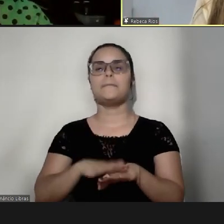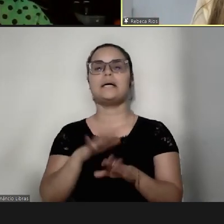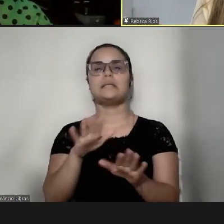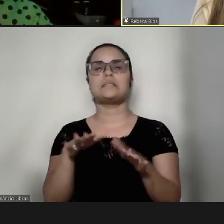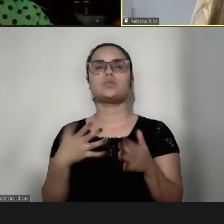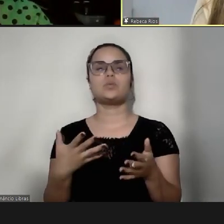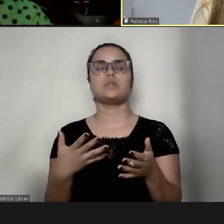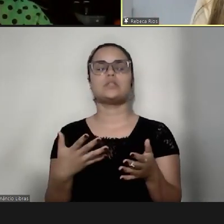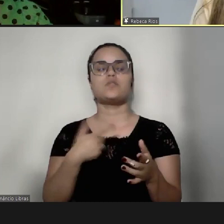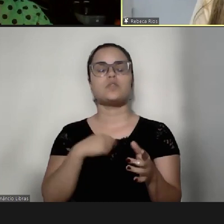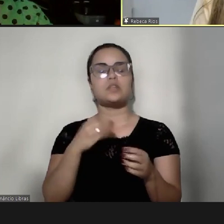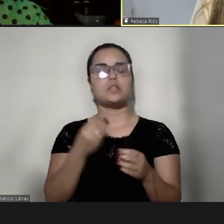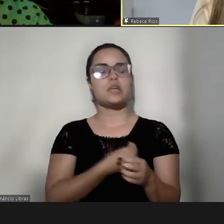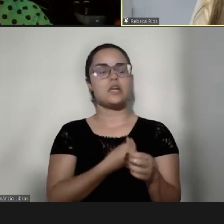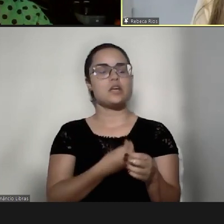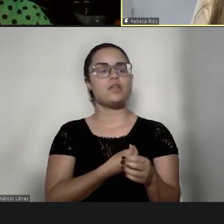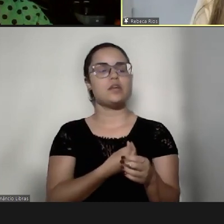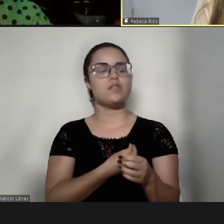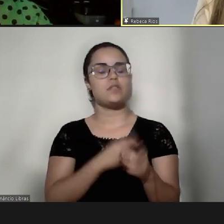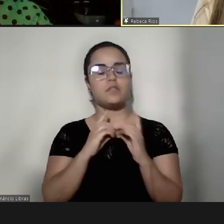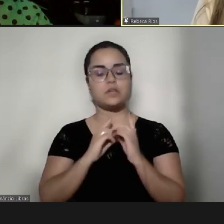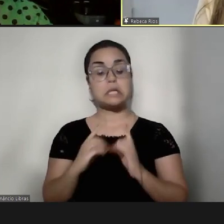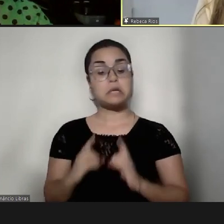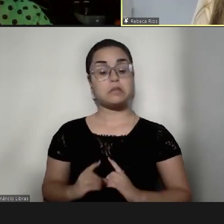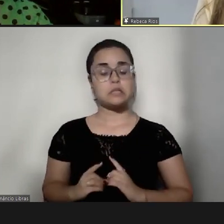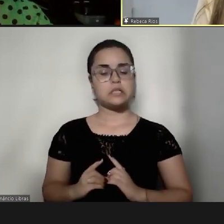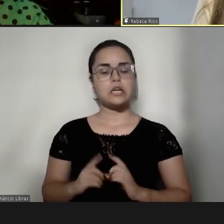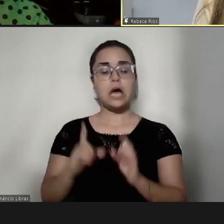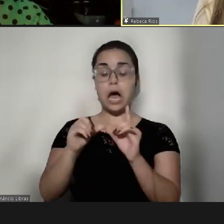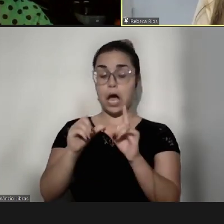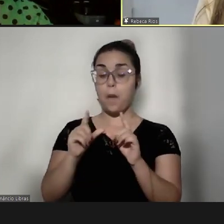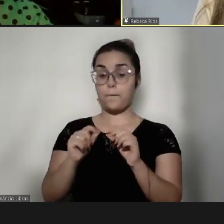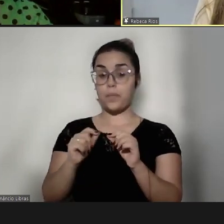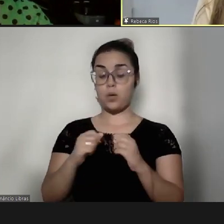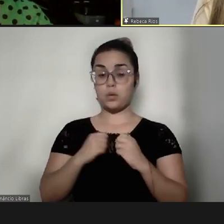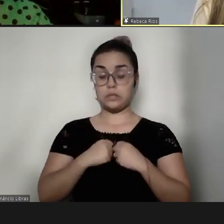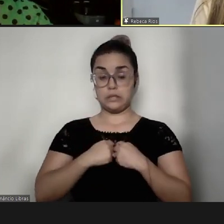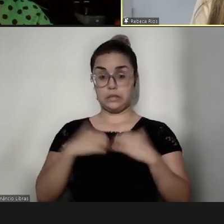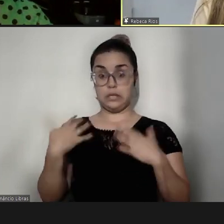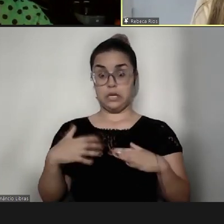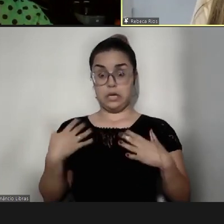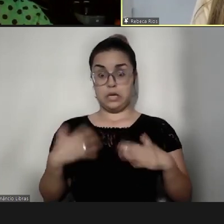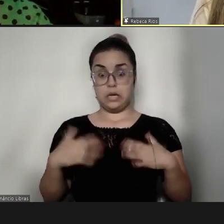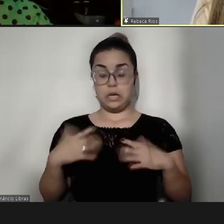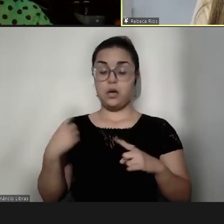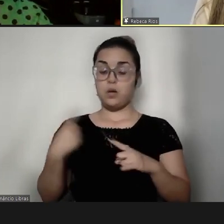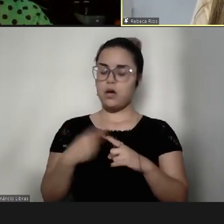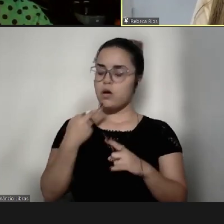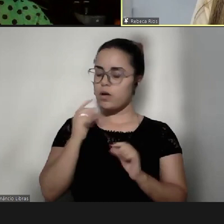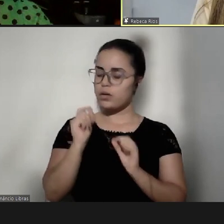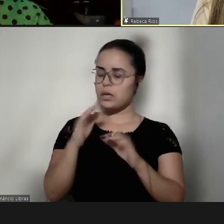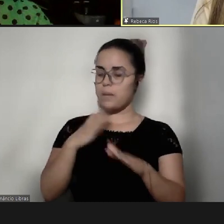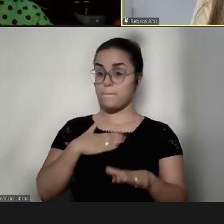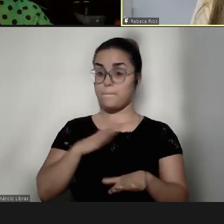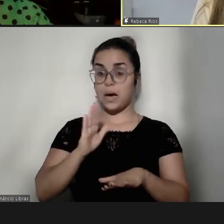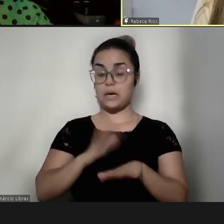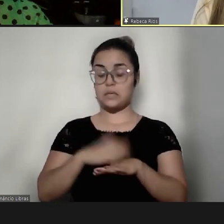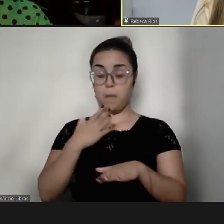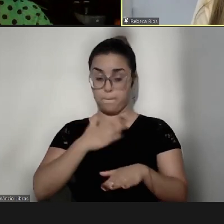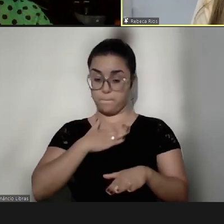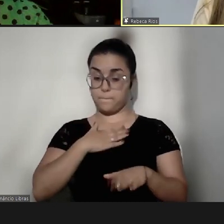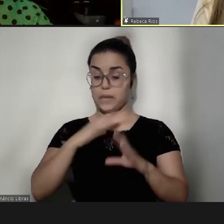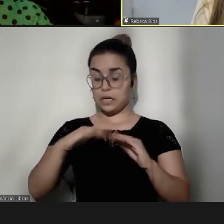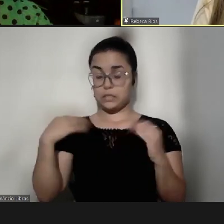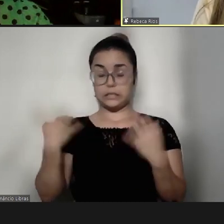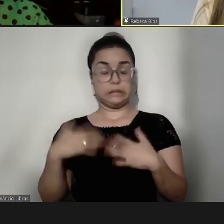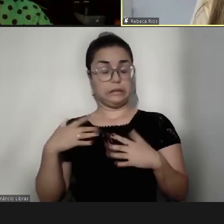fica diante de uma deficiência, aquilo é um pouco assustador, e eu falo que o que mais me assustava na época,